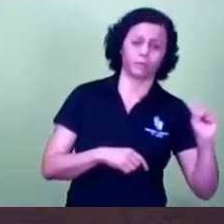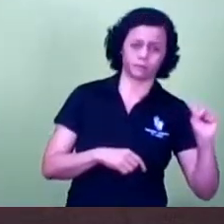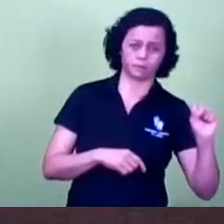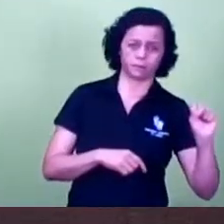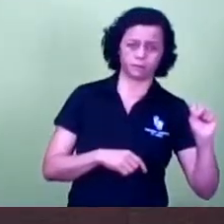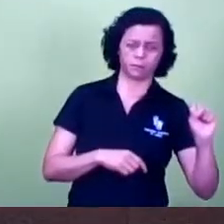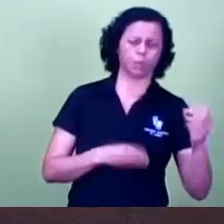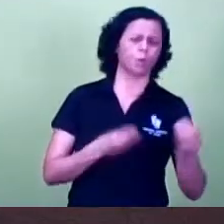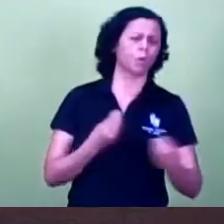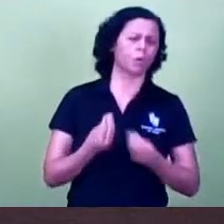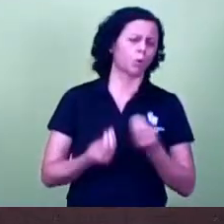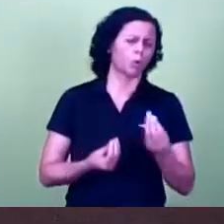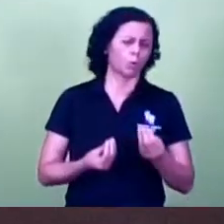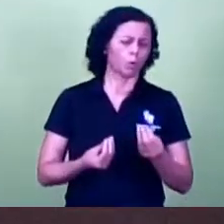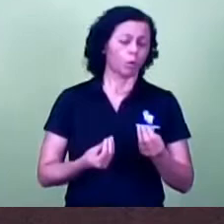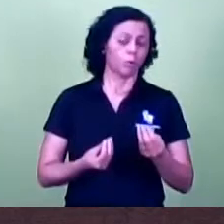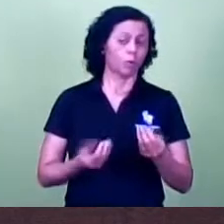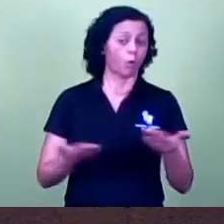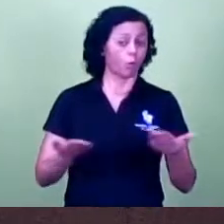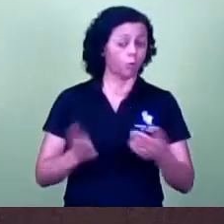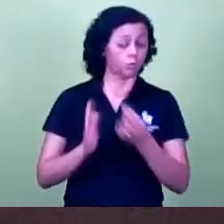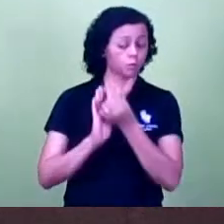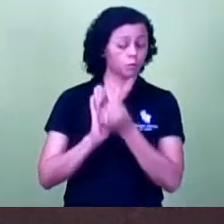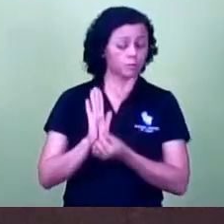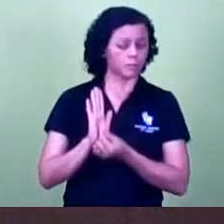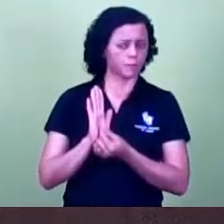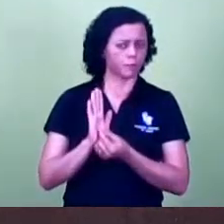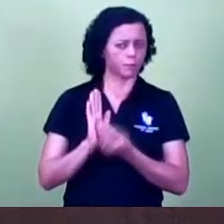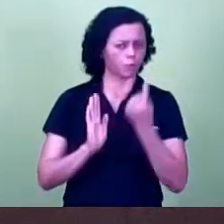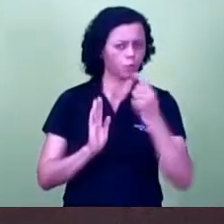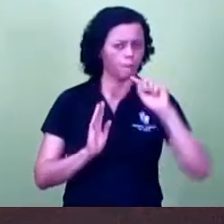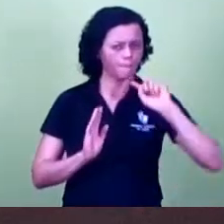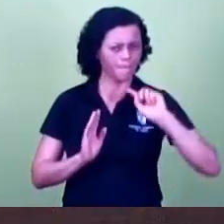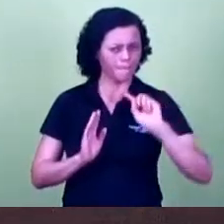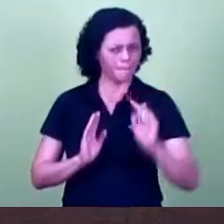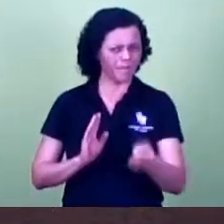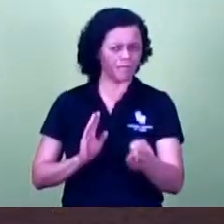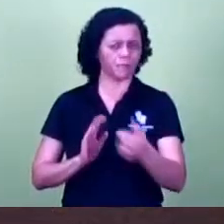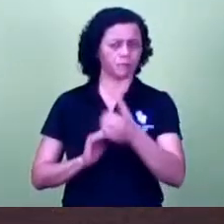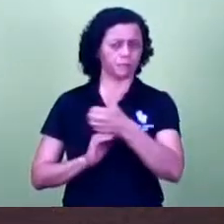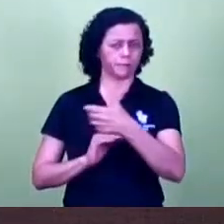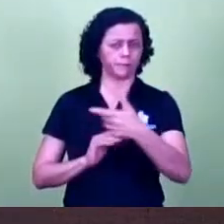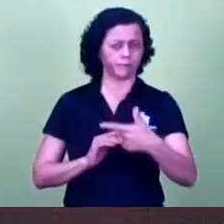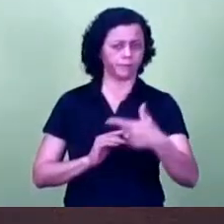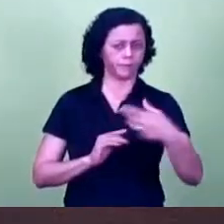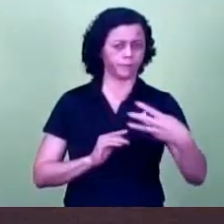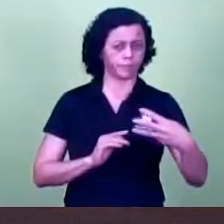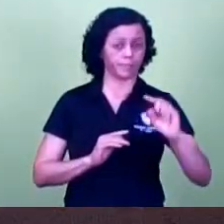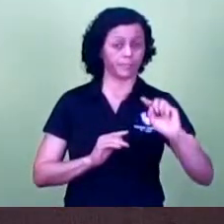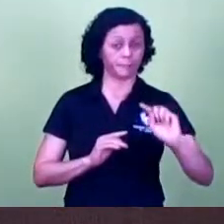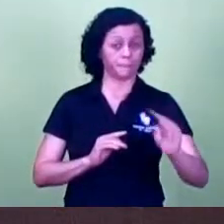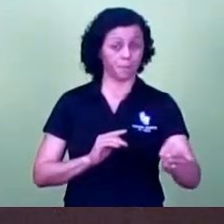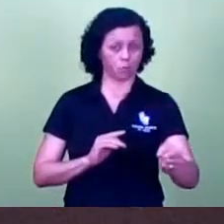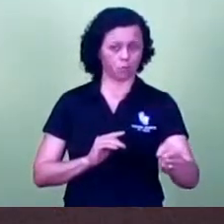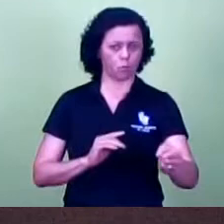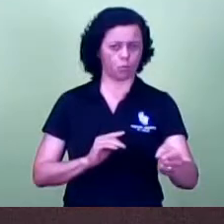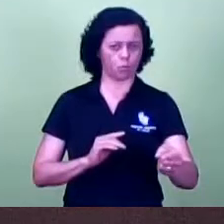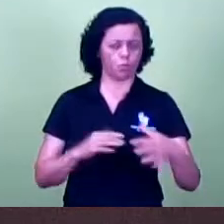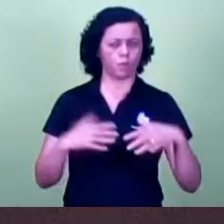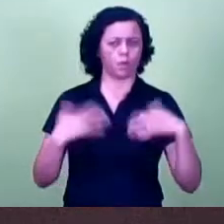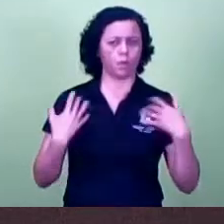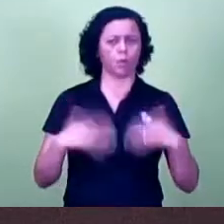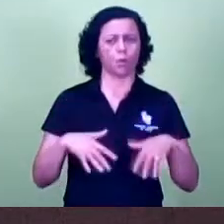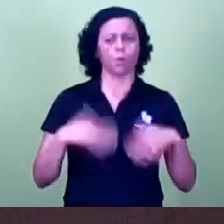onde hoje tem um orçamento de 1.123.000, com esse aumento